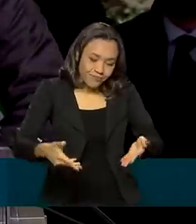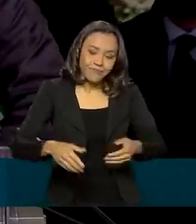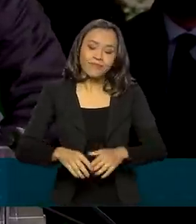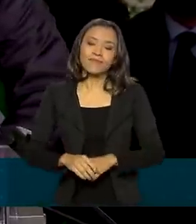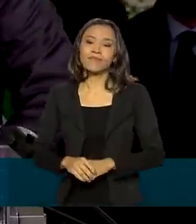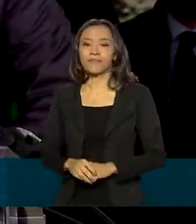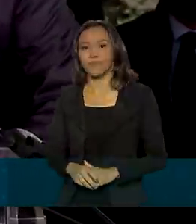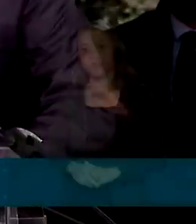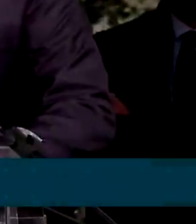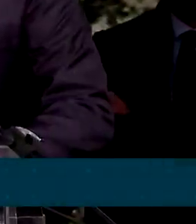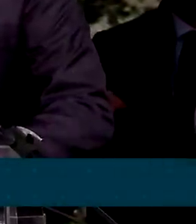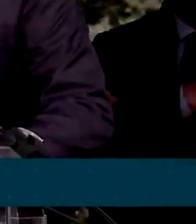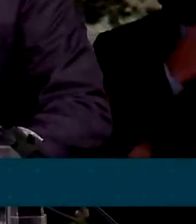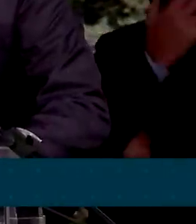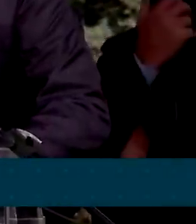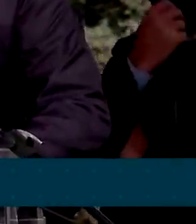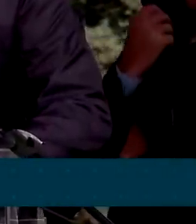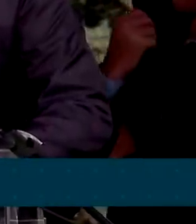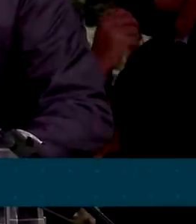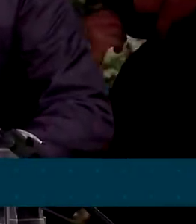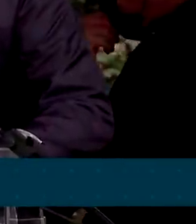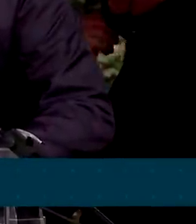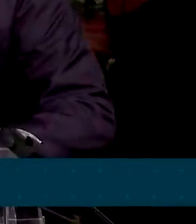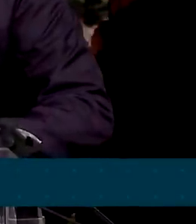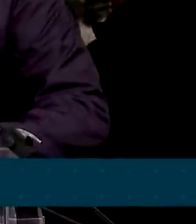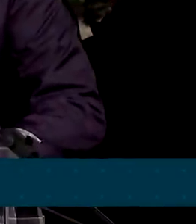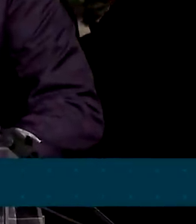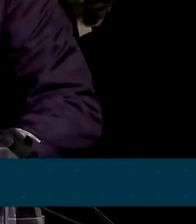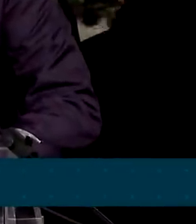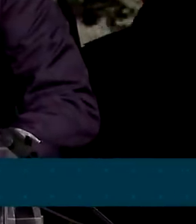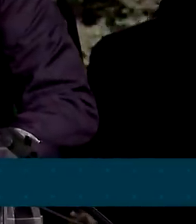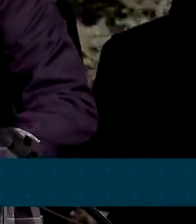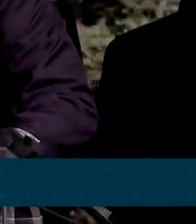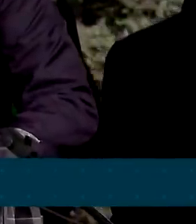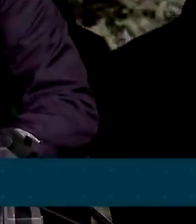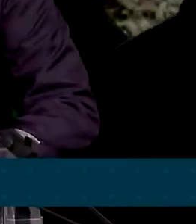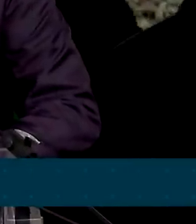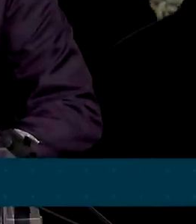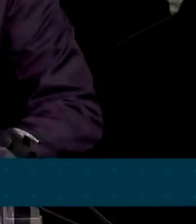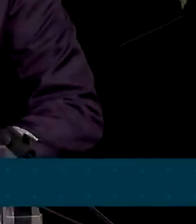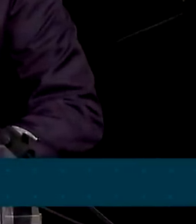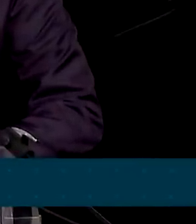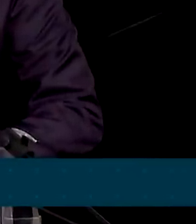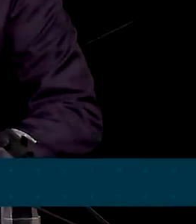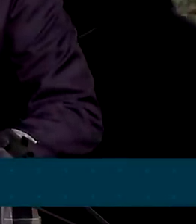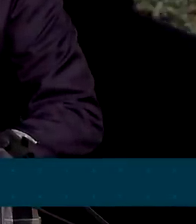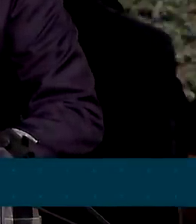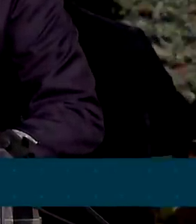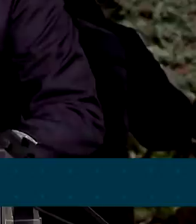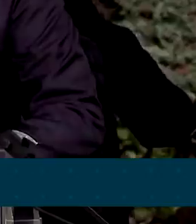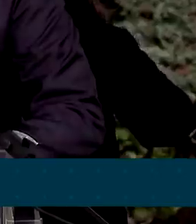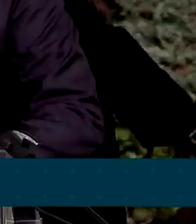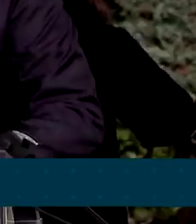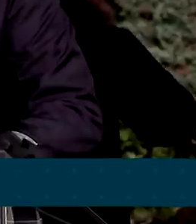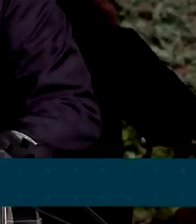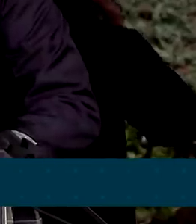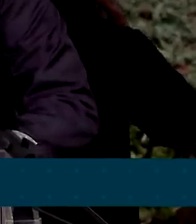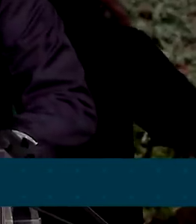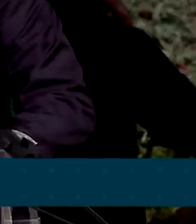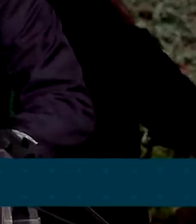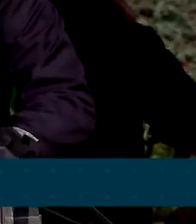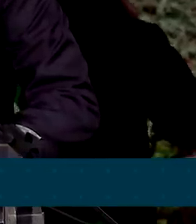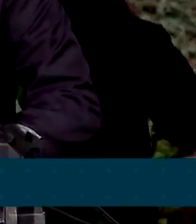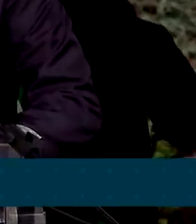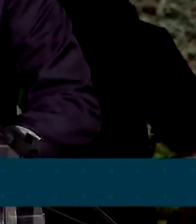1943, um dever nos chamava voltar